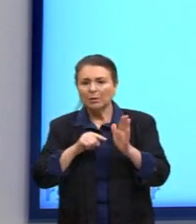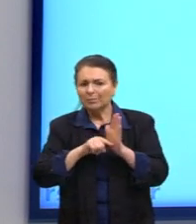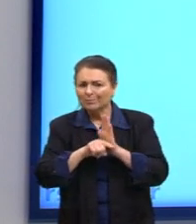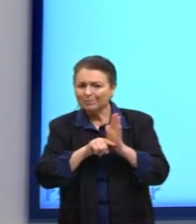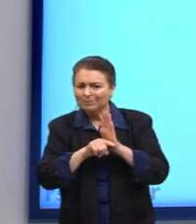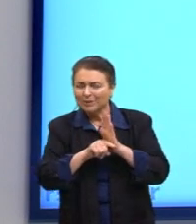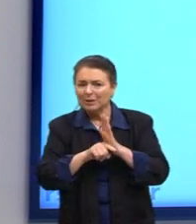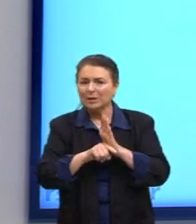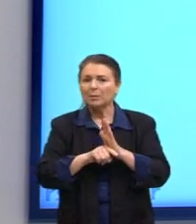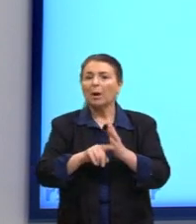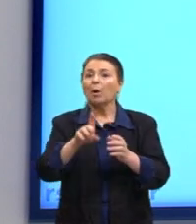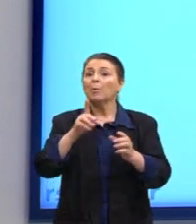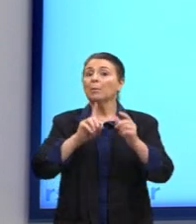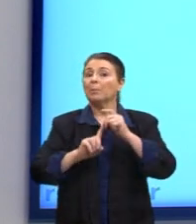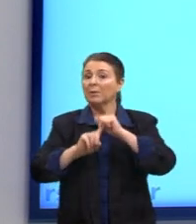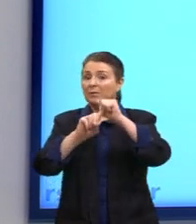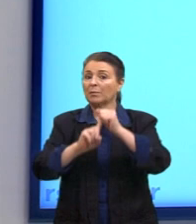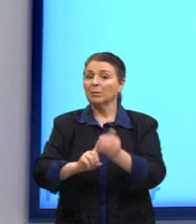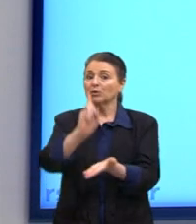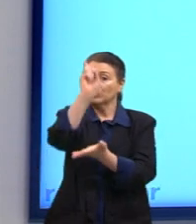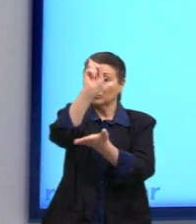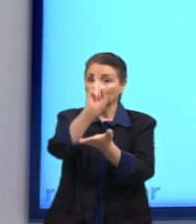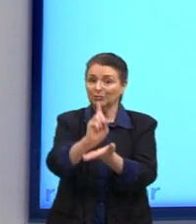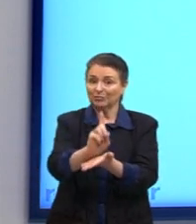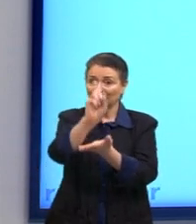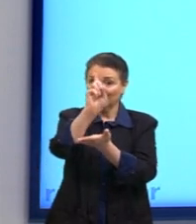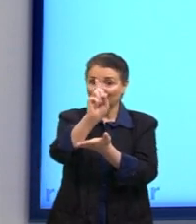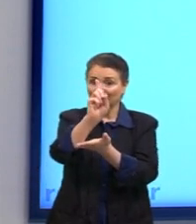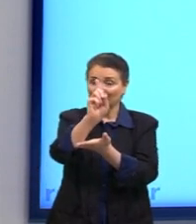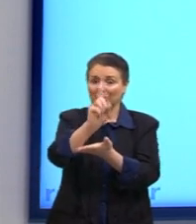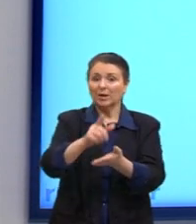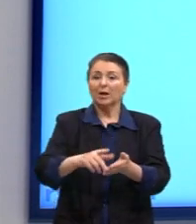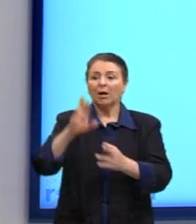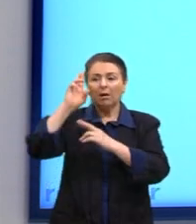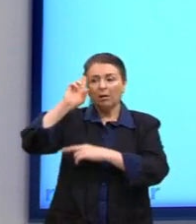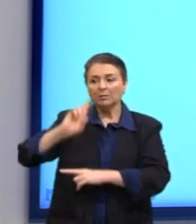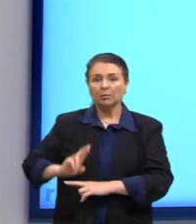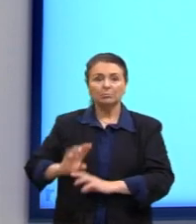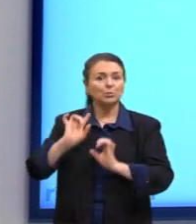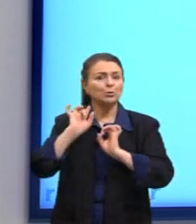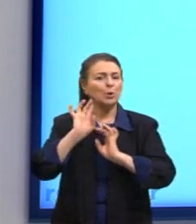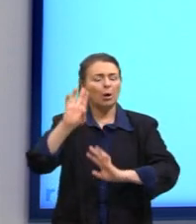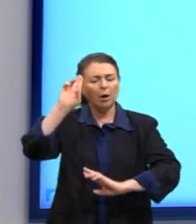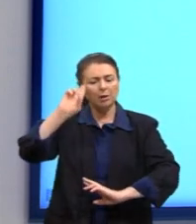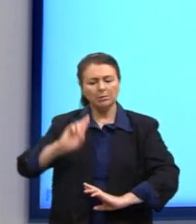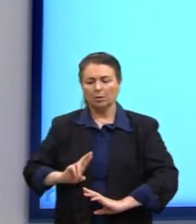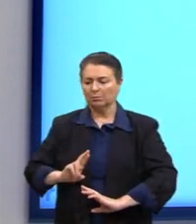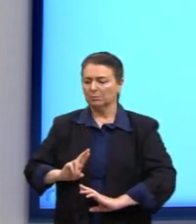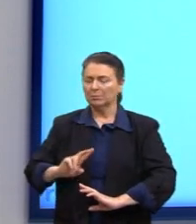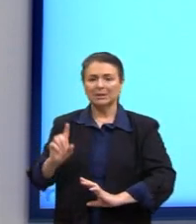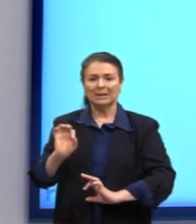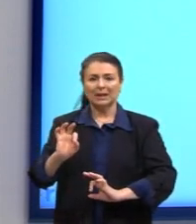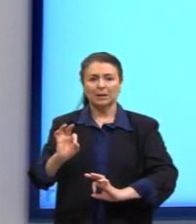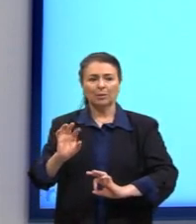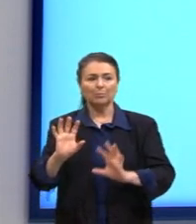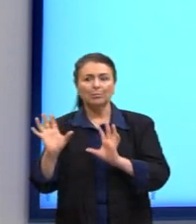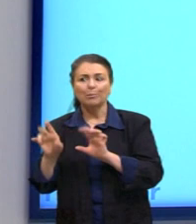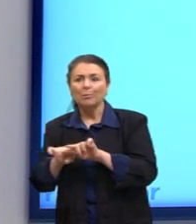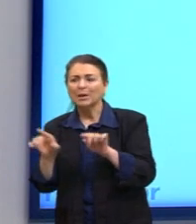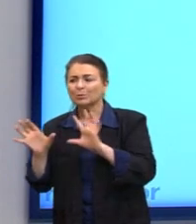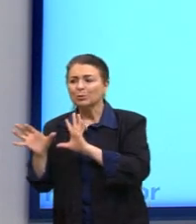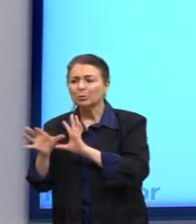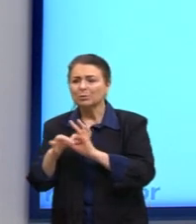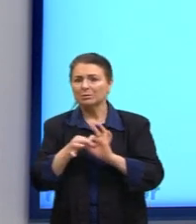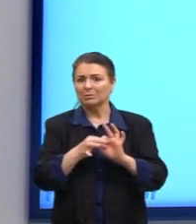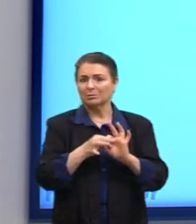Ou seja, a razão pela razão, sem se preocupar com o contexto, nós também já discutimos, né. A própria ciência